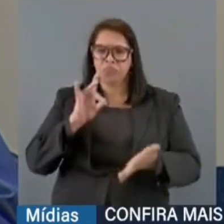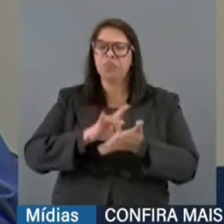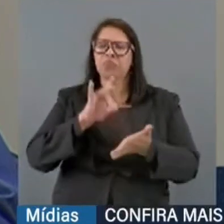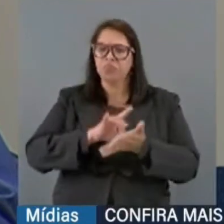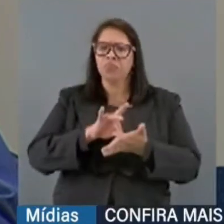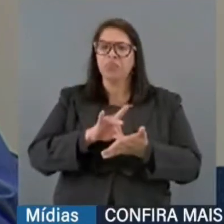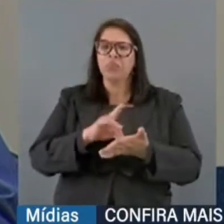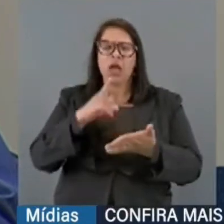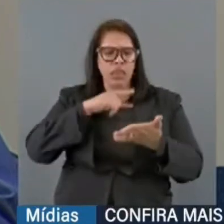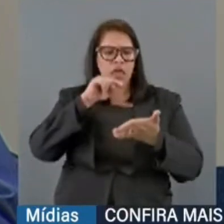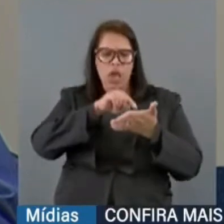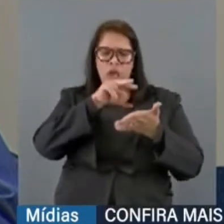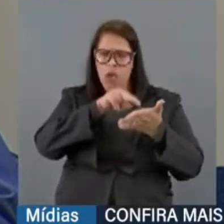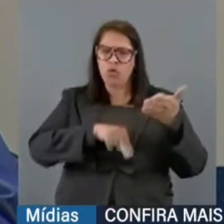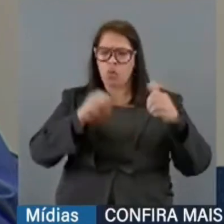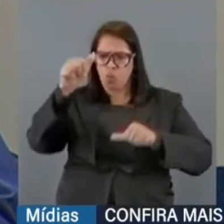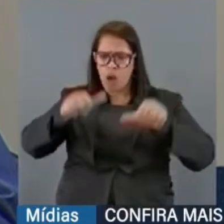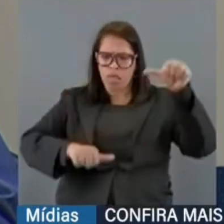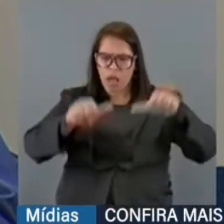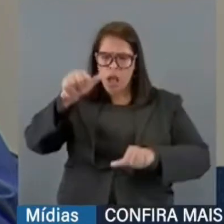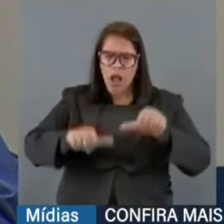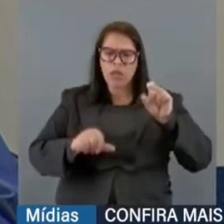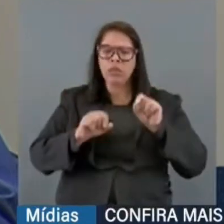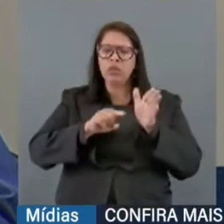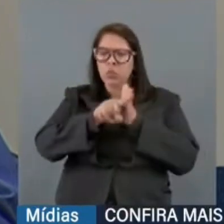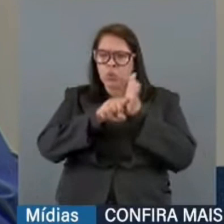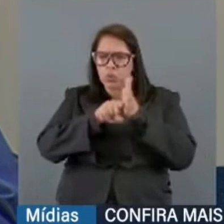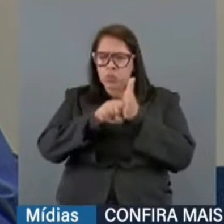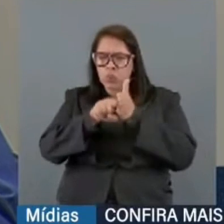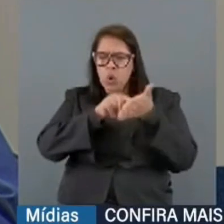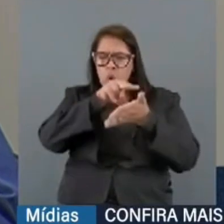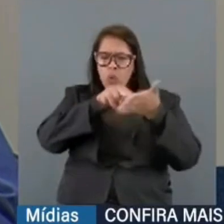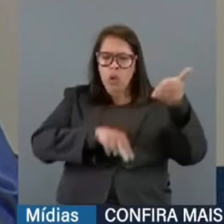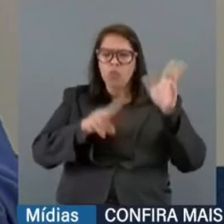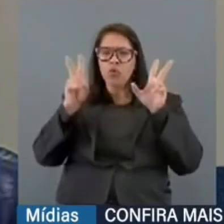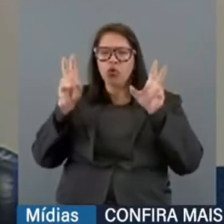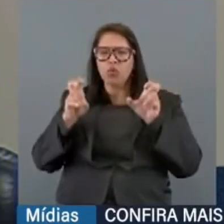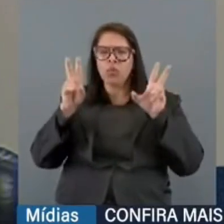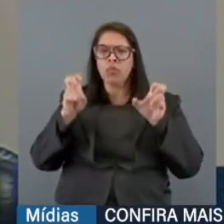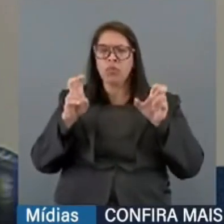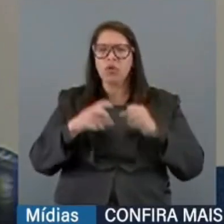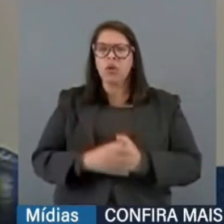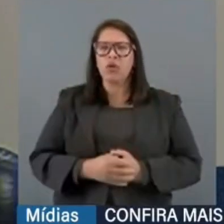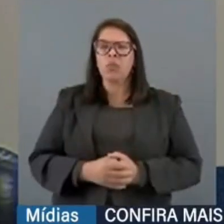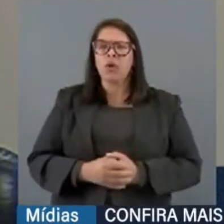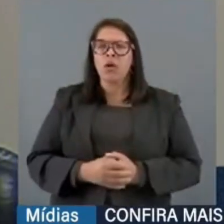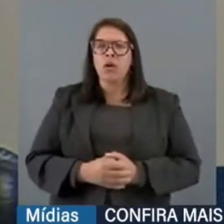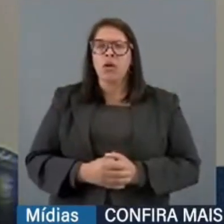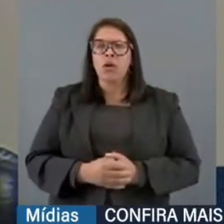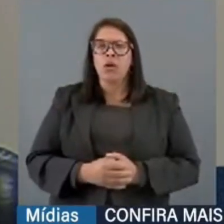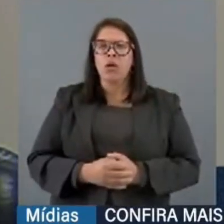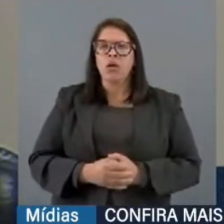ali há uma análise do caso do presidente